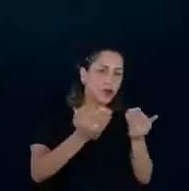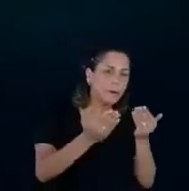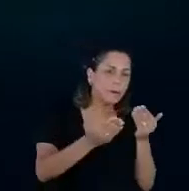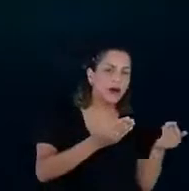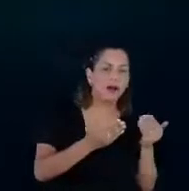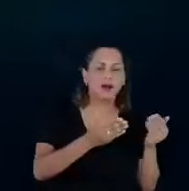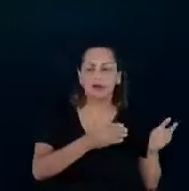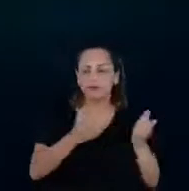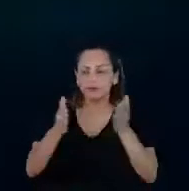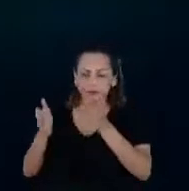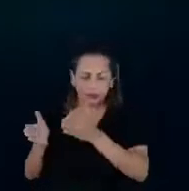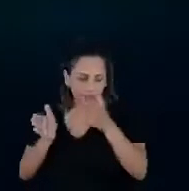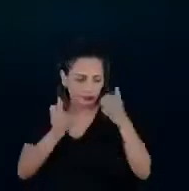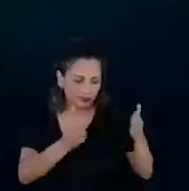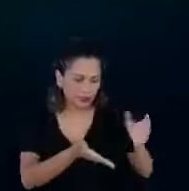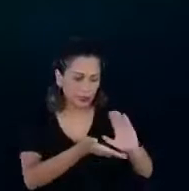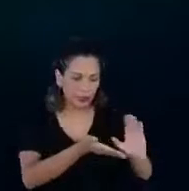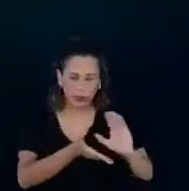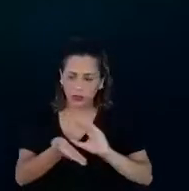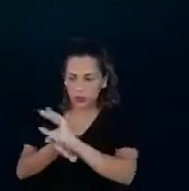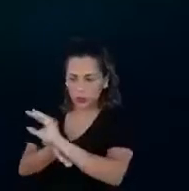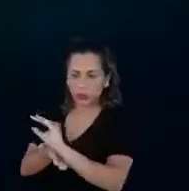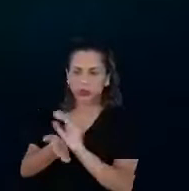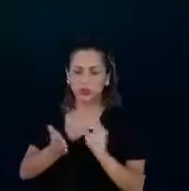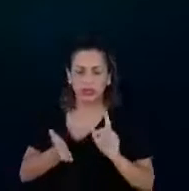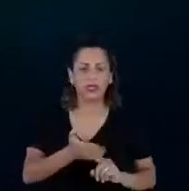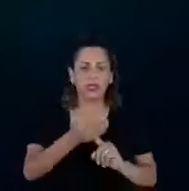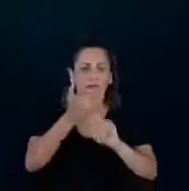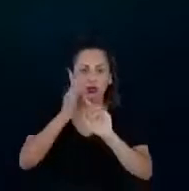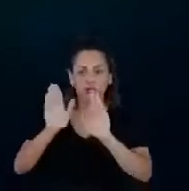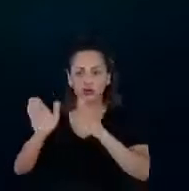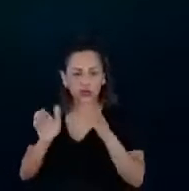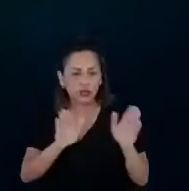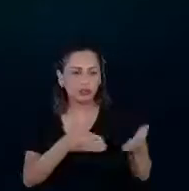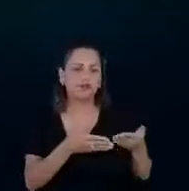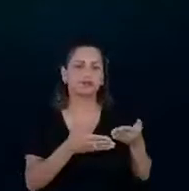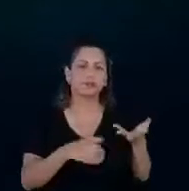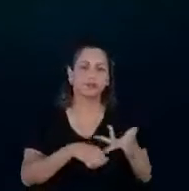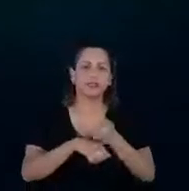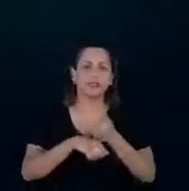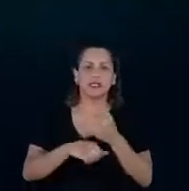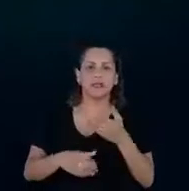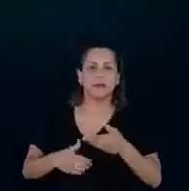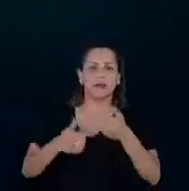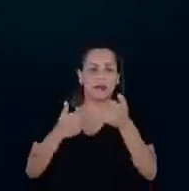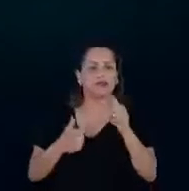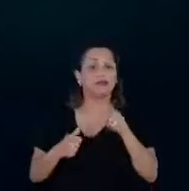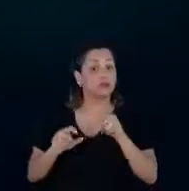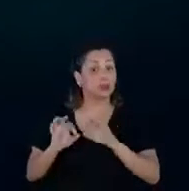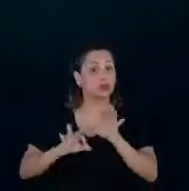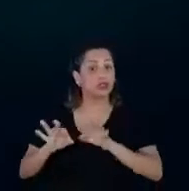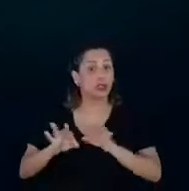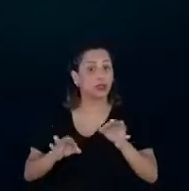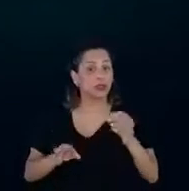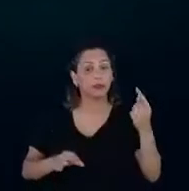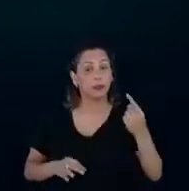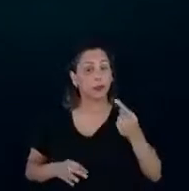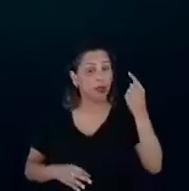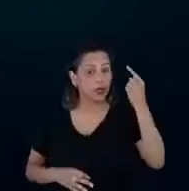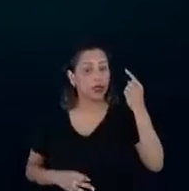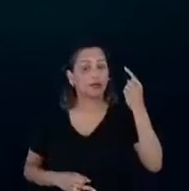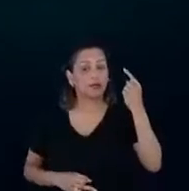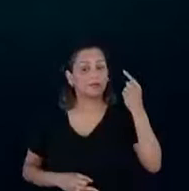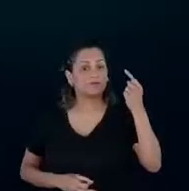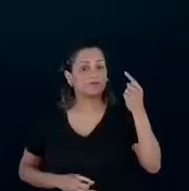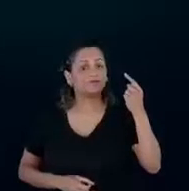a sua tecnologia para um equipamento mais eficiente. então, esse é um projeto pioneiro, a gente está trazendo a exemplo